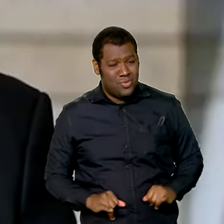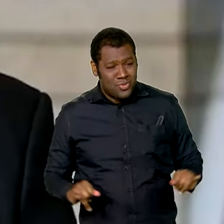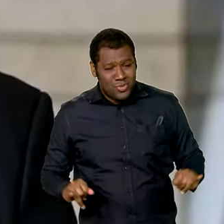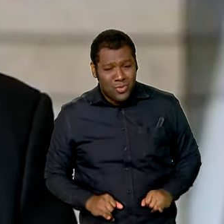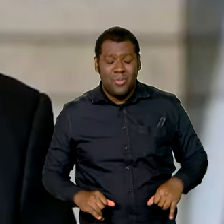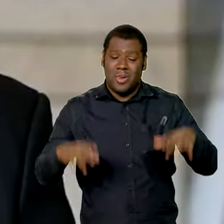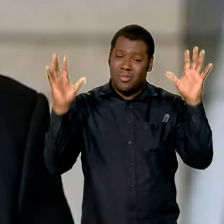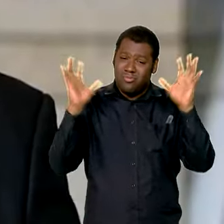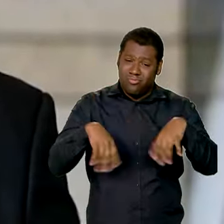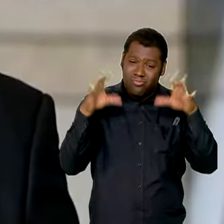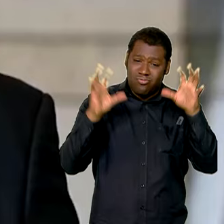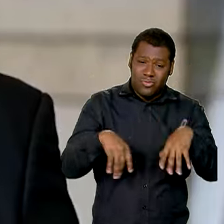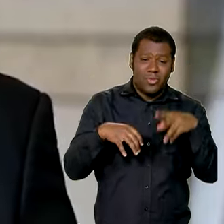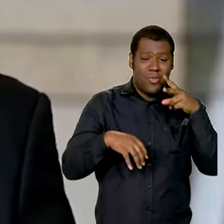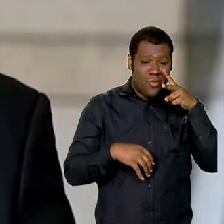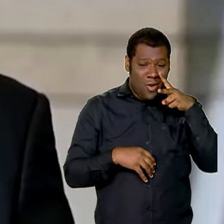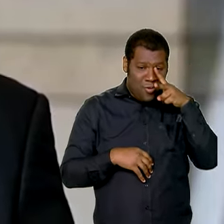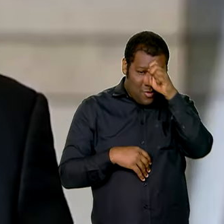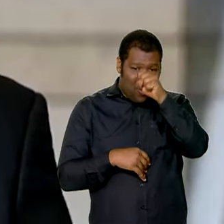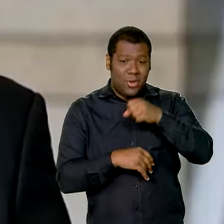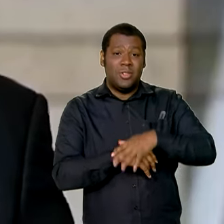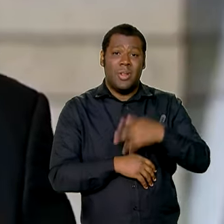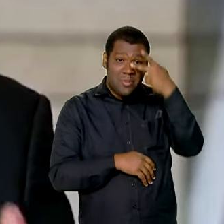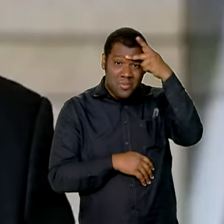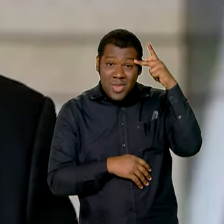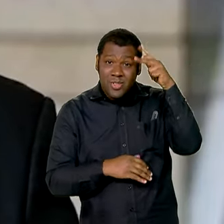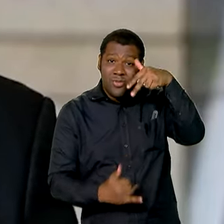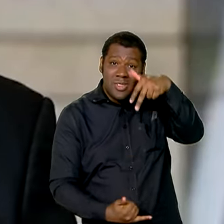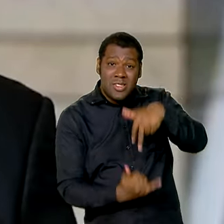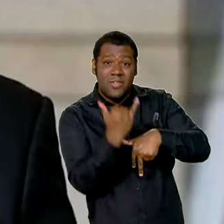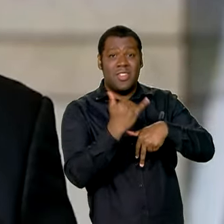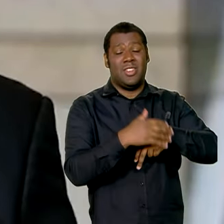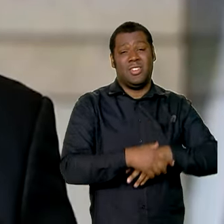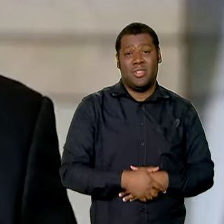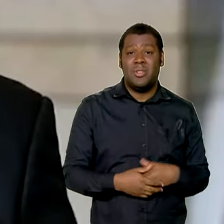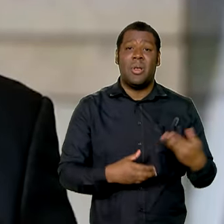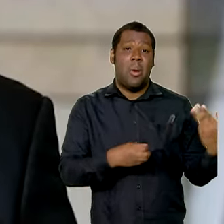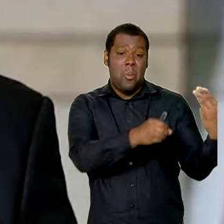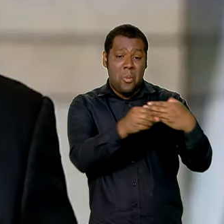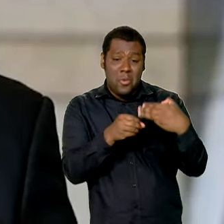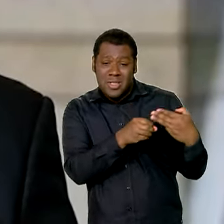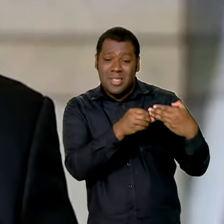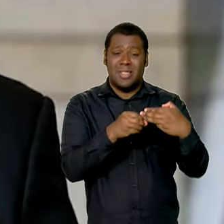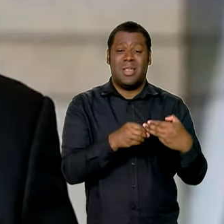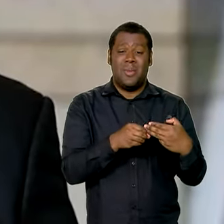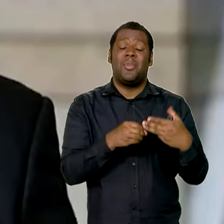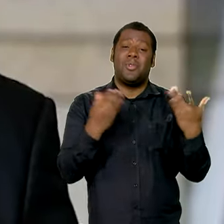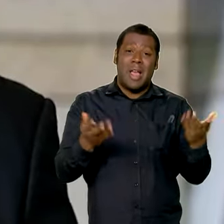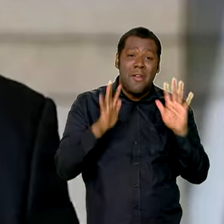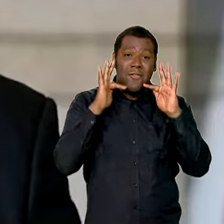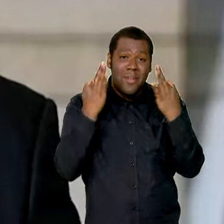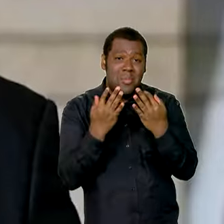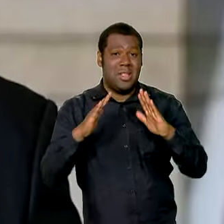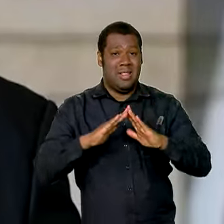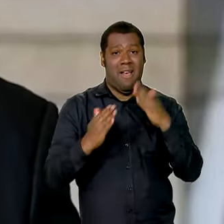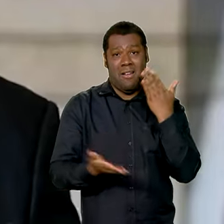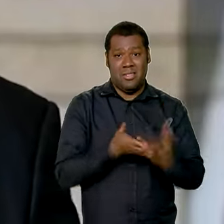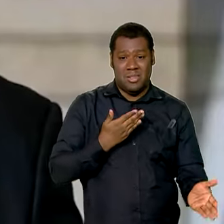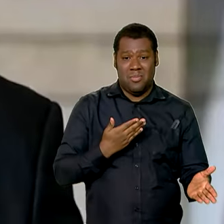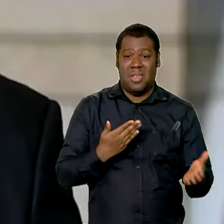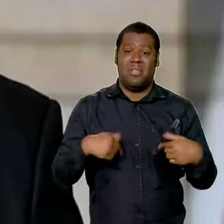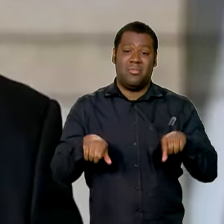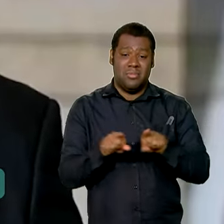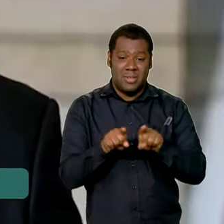das fortes chuvas. Já tivemos vítimas fatais, dezenas de municípios têm famílias desabrigadas e já temos